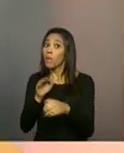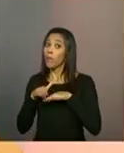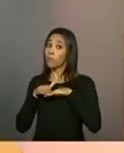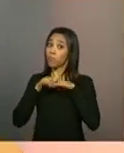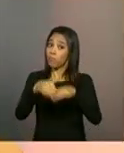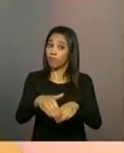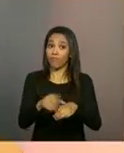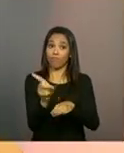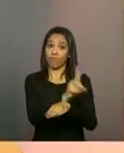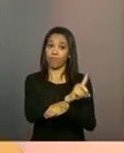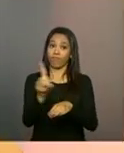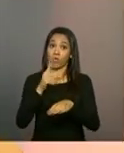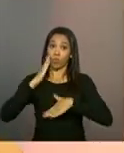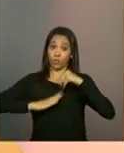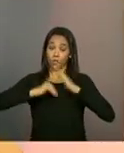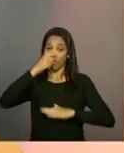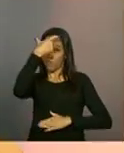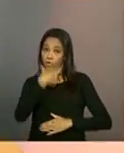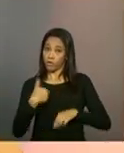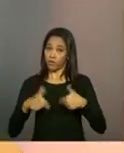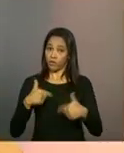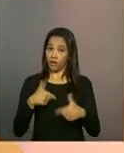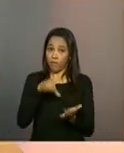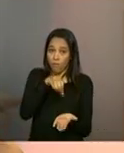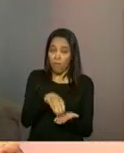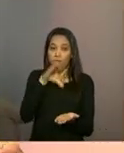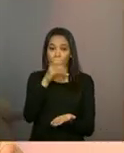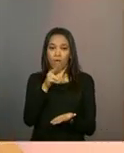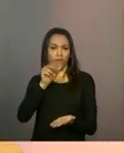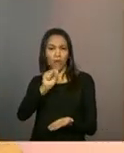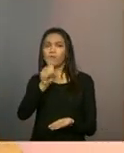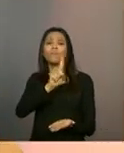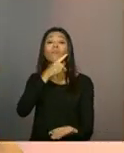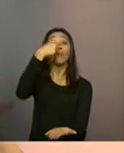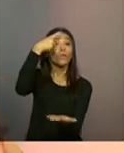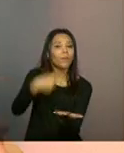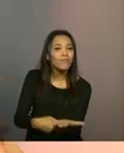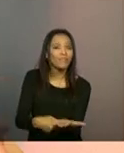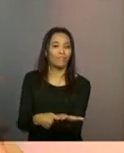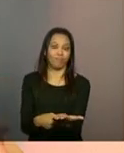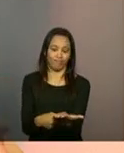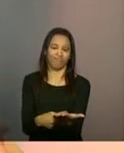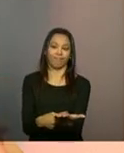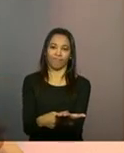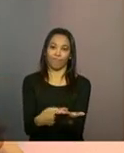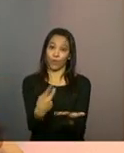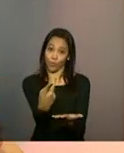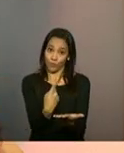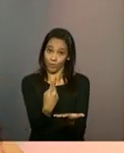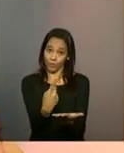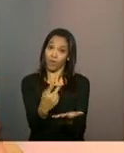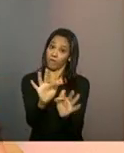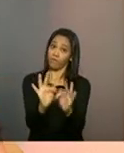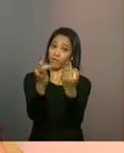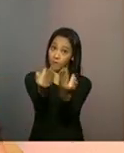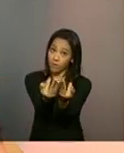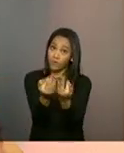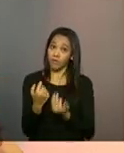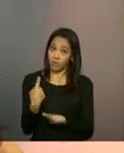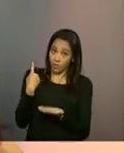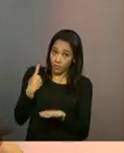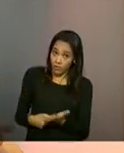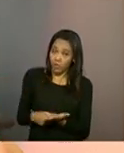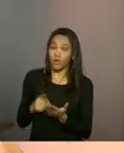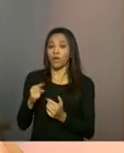dos técnicos do CRAS à família. Não, ele é um pacto, um acordo feito entre a família e o